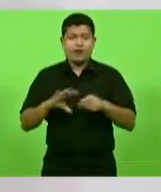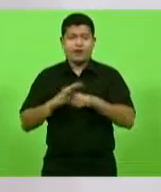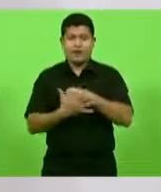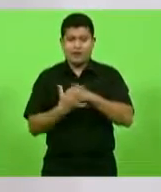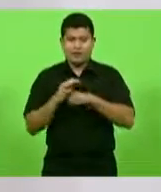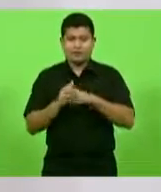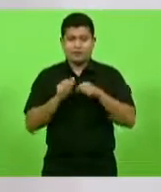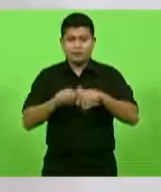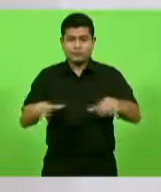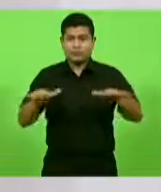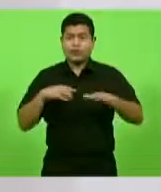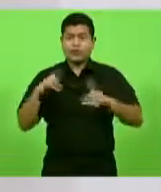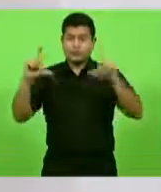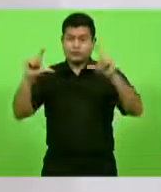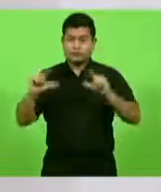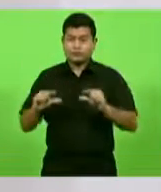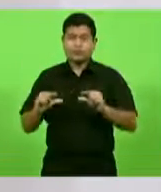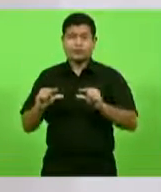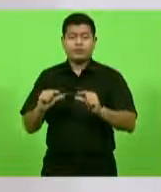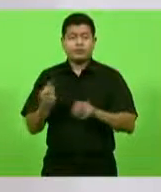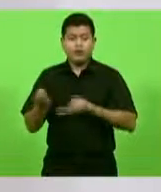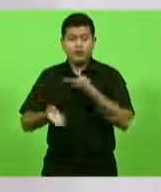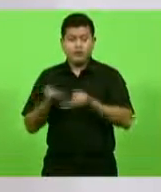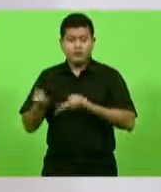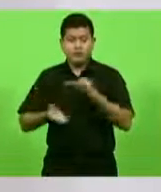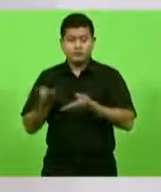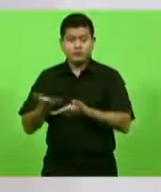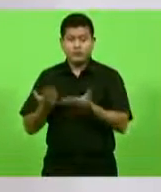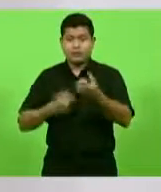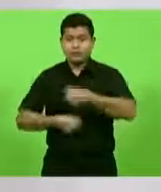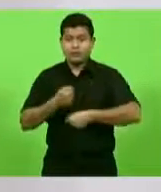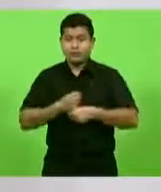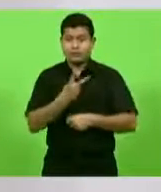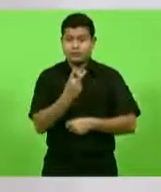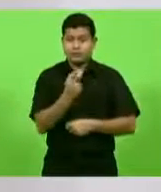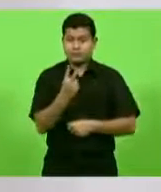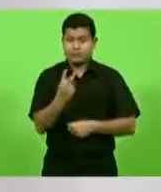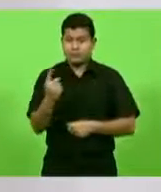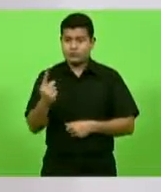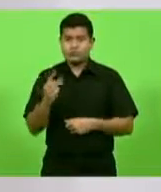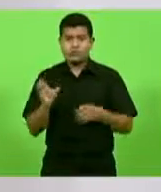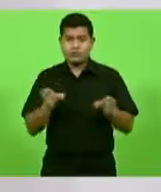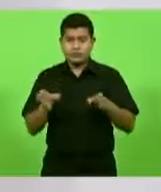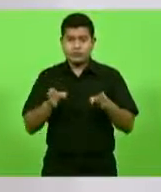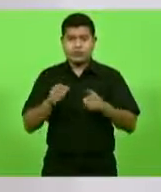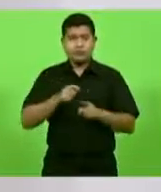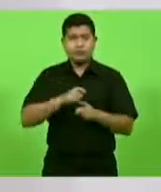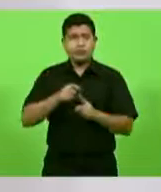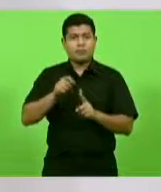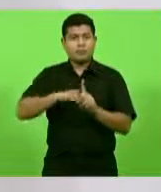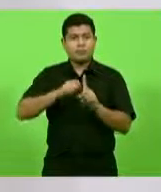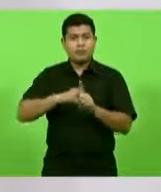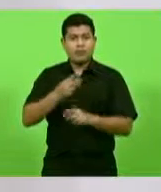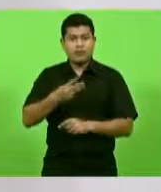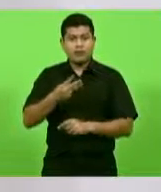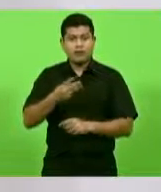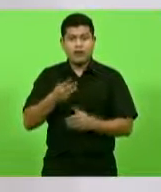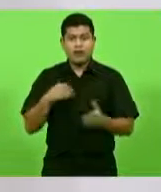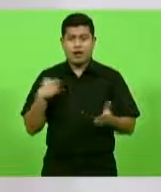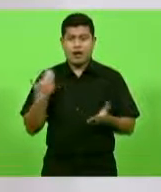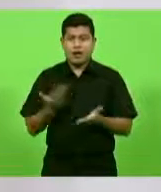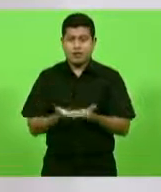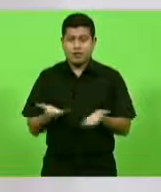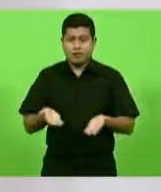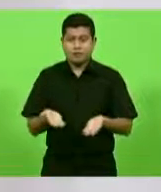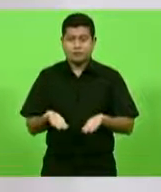2021, e que é um período de já venos da pandemia, até em 2020,